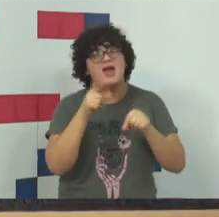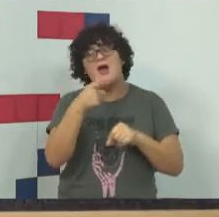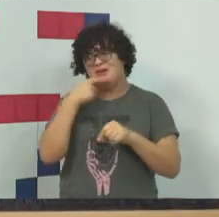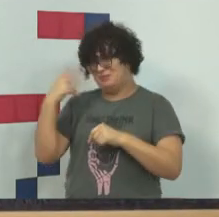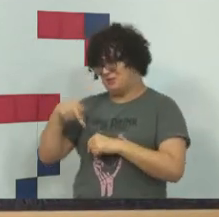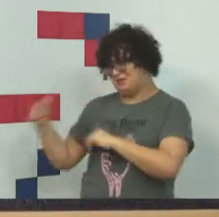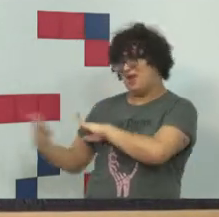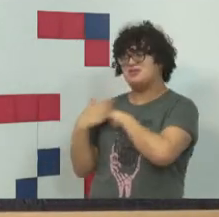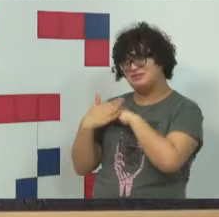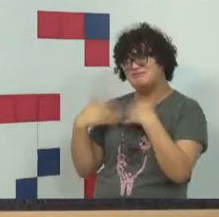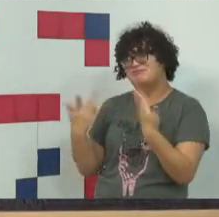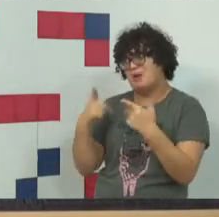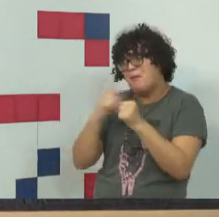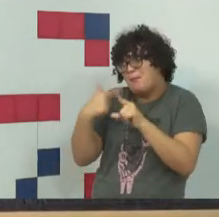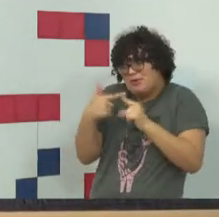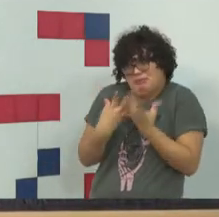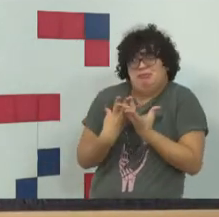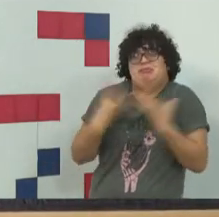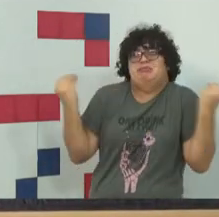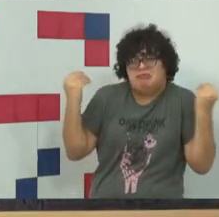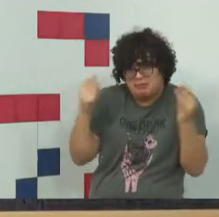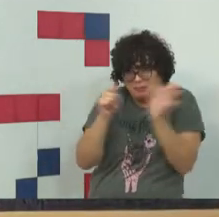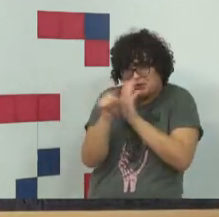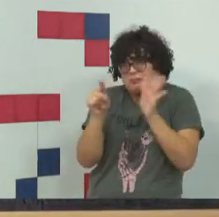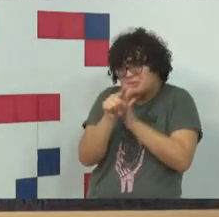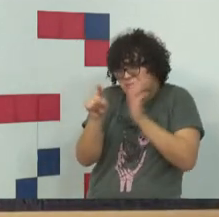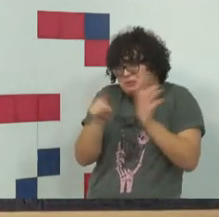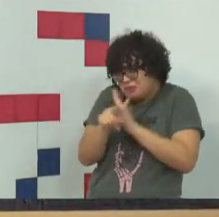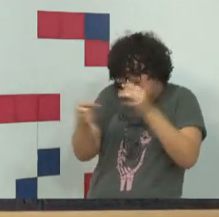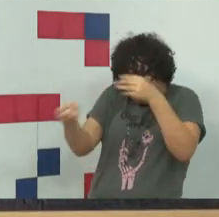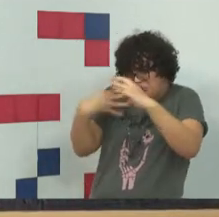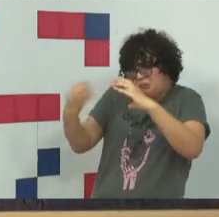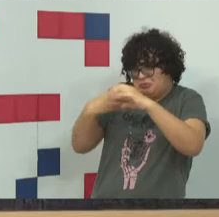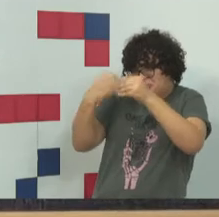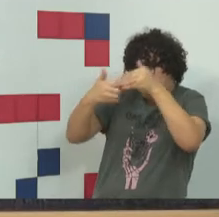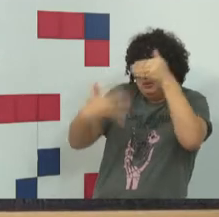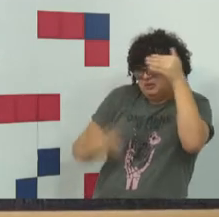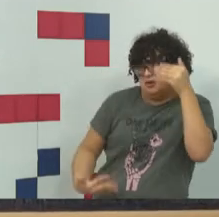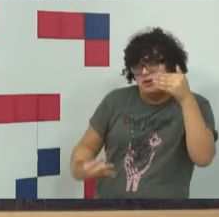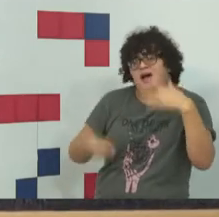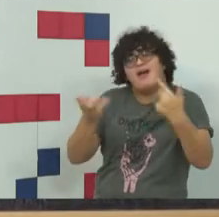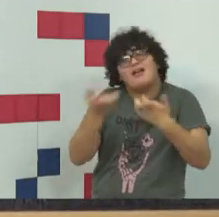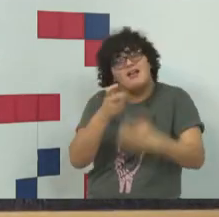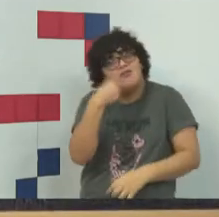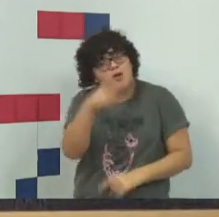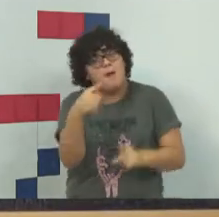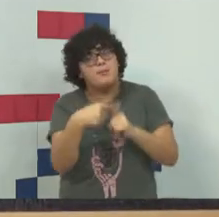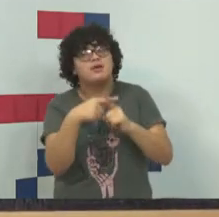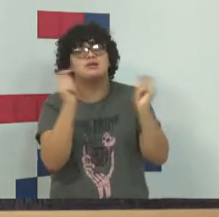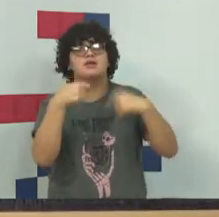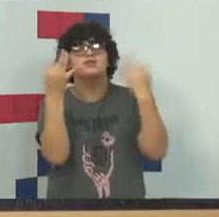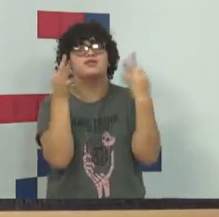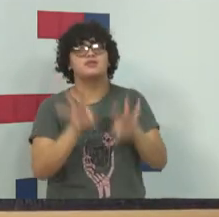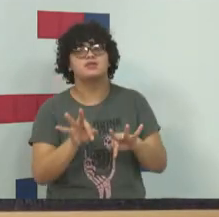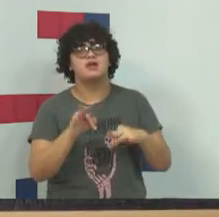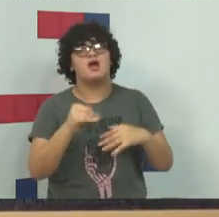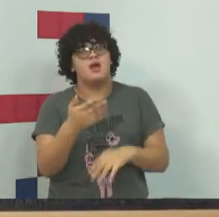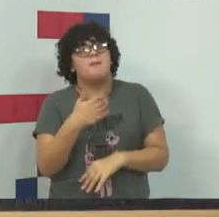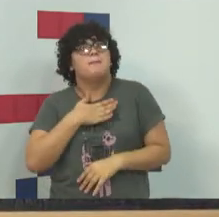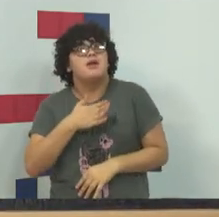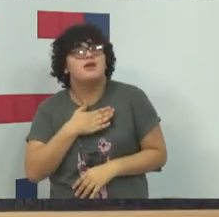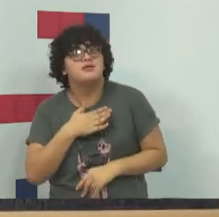a fazer essa escolha hoje e eu queria falar, para poder finalizar o meu